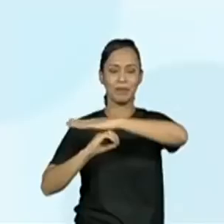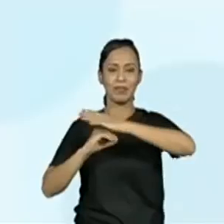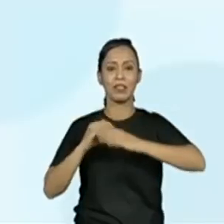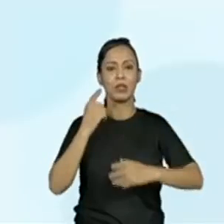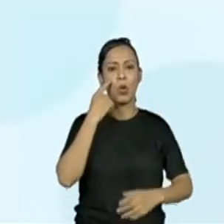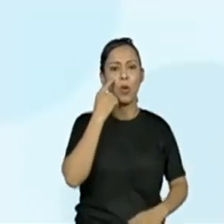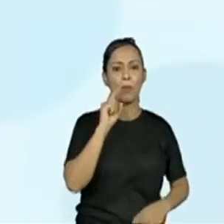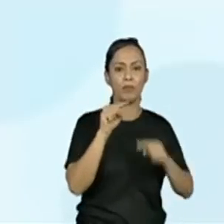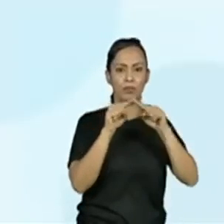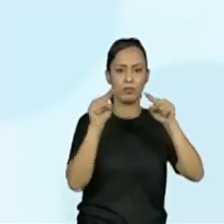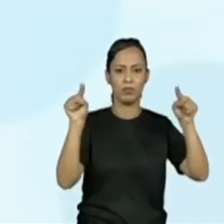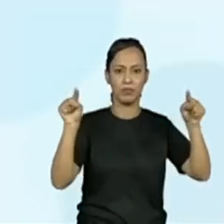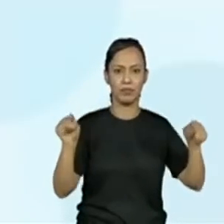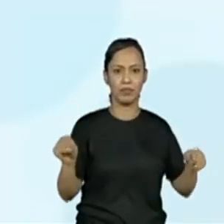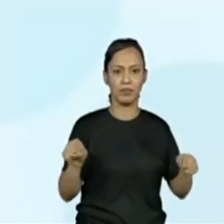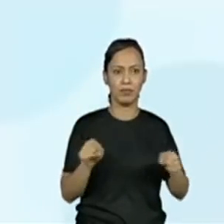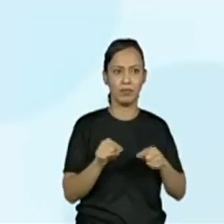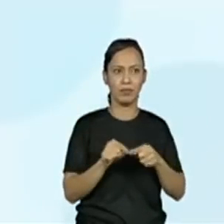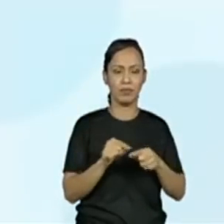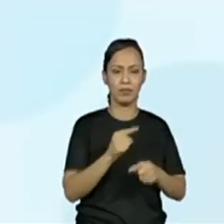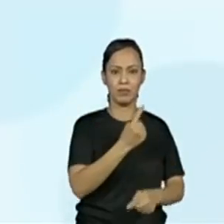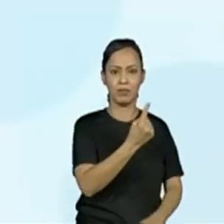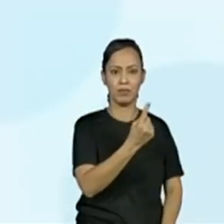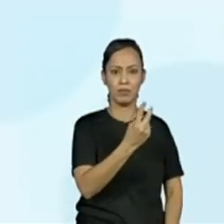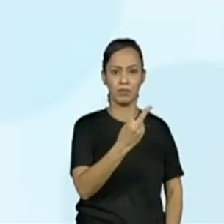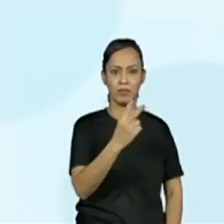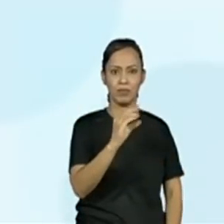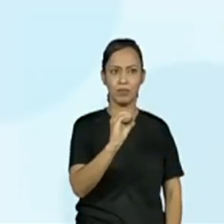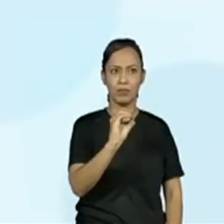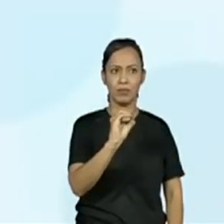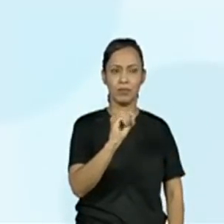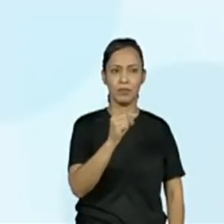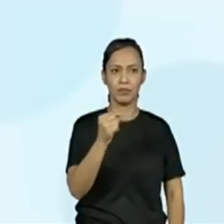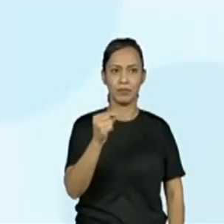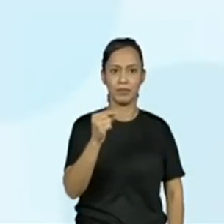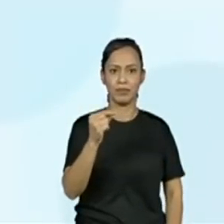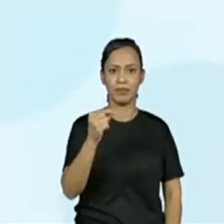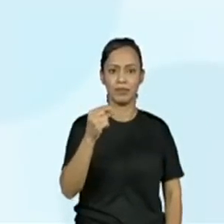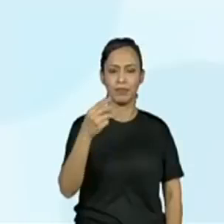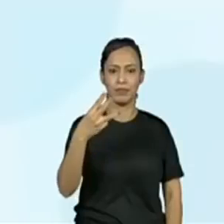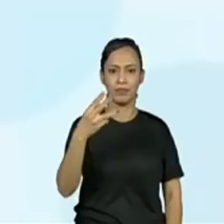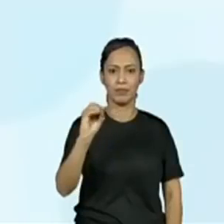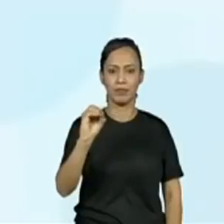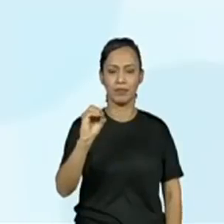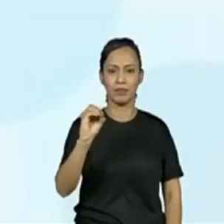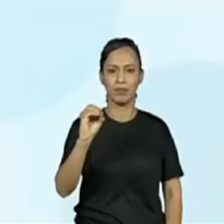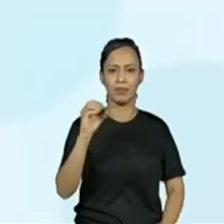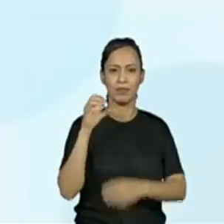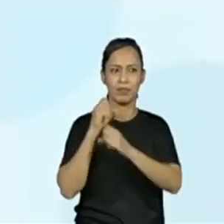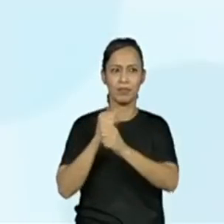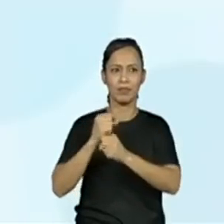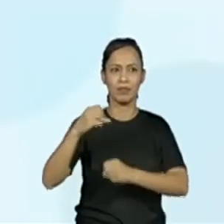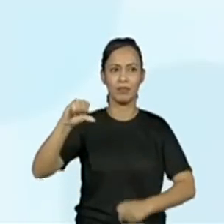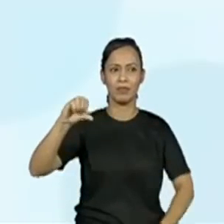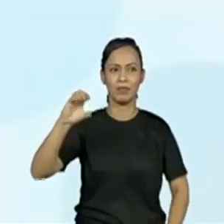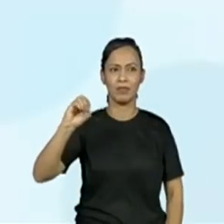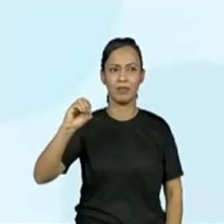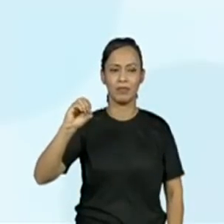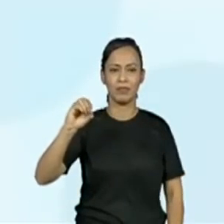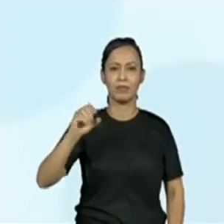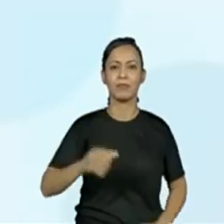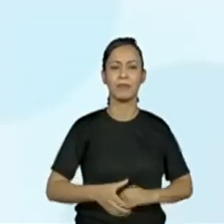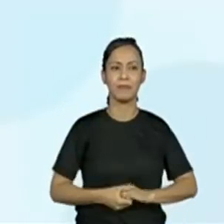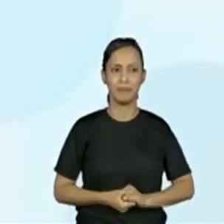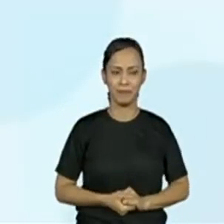igual a 90. Isso. Vamos conferir, então, o próximo pulo do sapo, que já saiu do ponto 90.